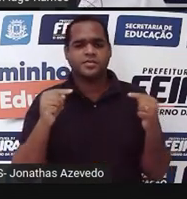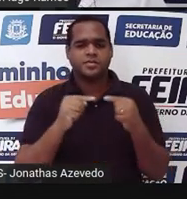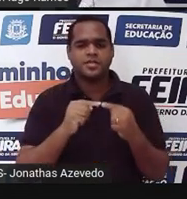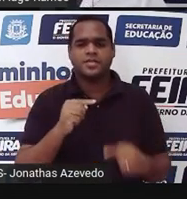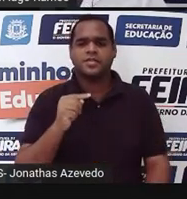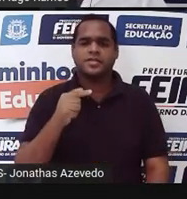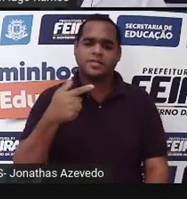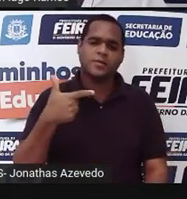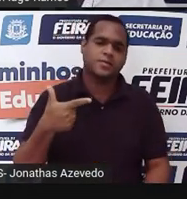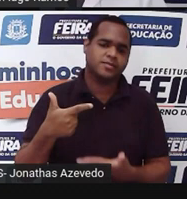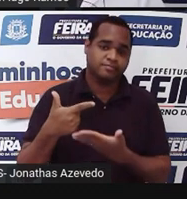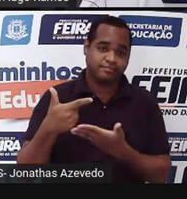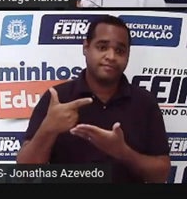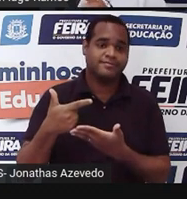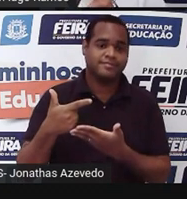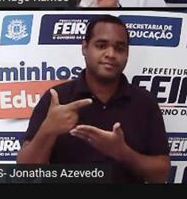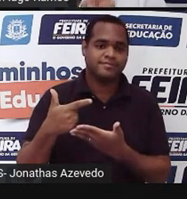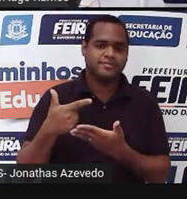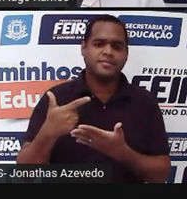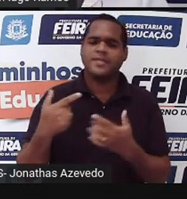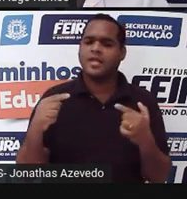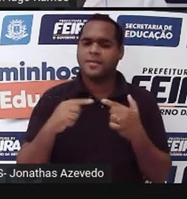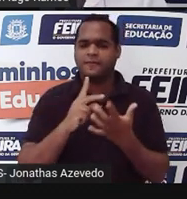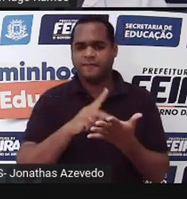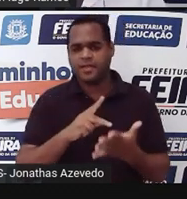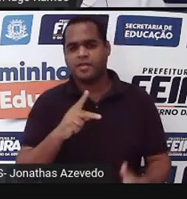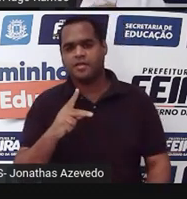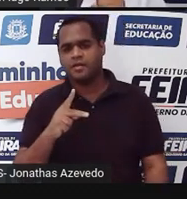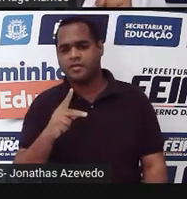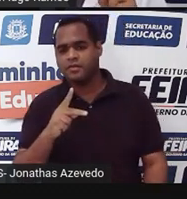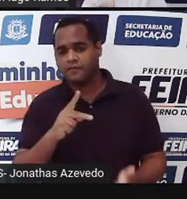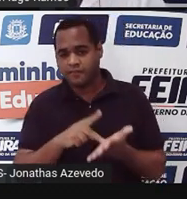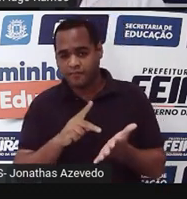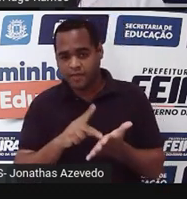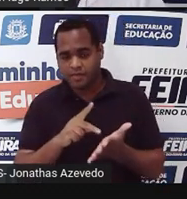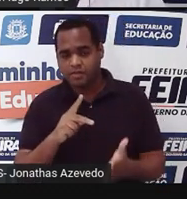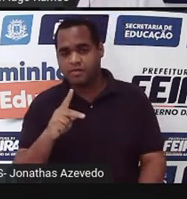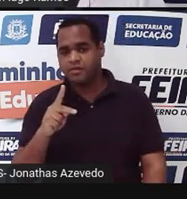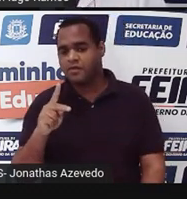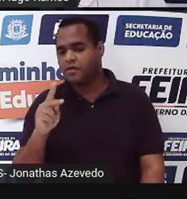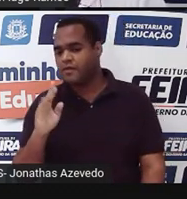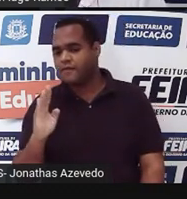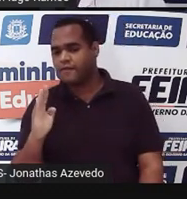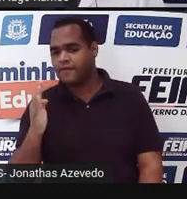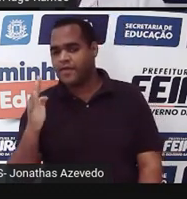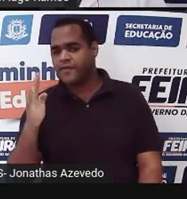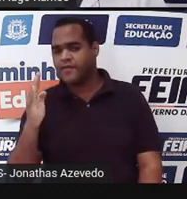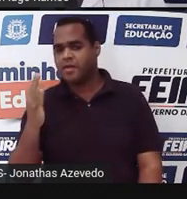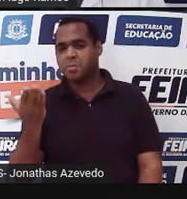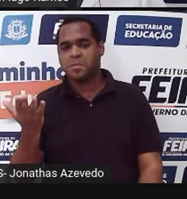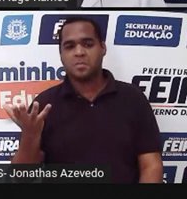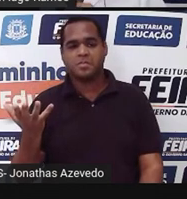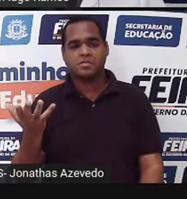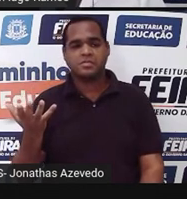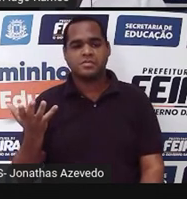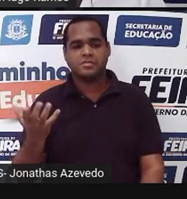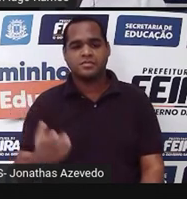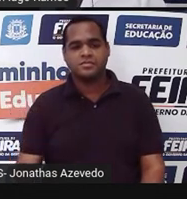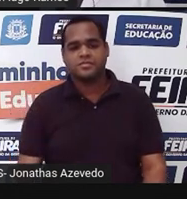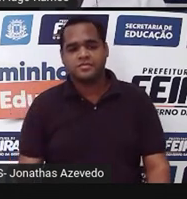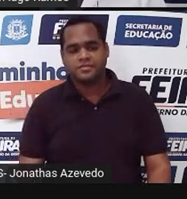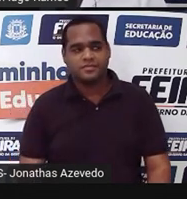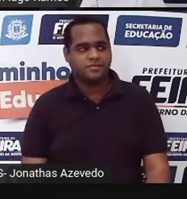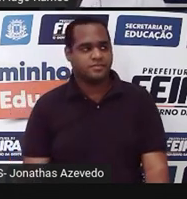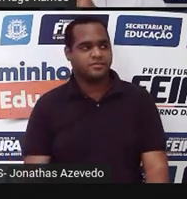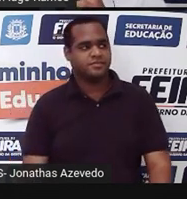72. Isso é verdadeiro, botãozinho verde, true? Ou isso é falso, botãozinho vermelho, falso?